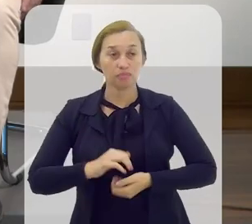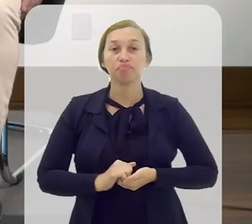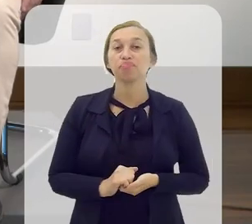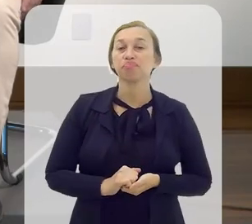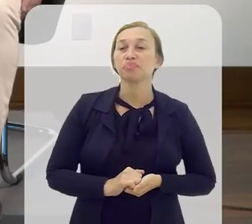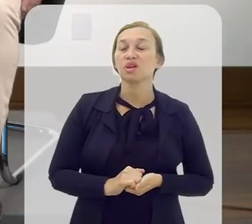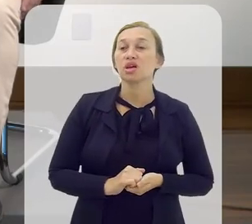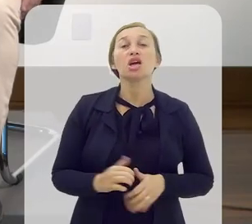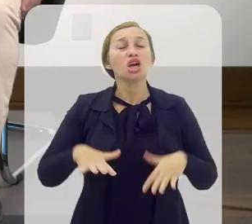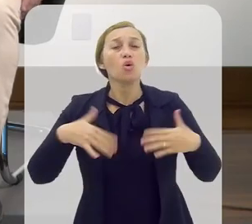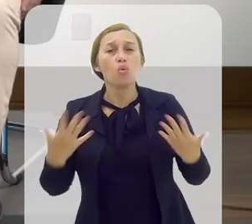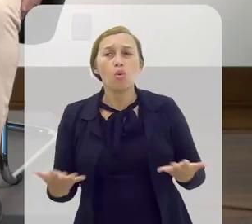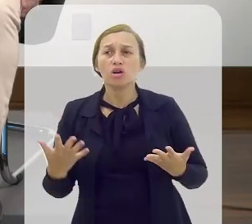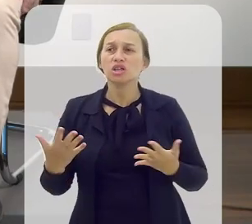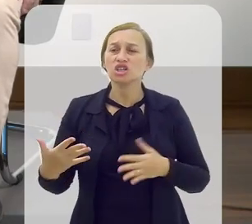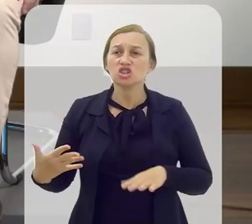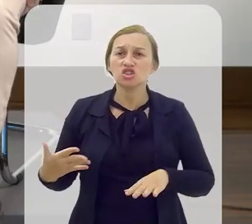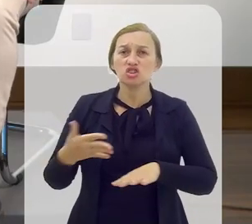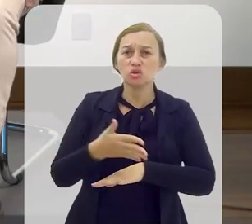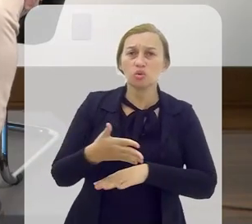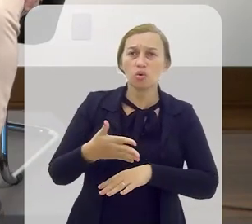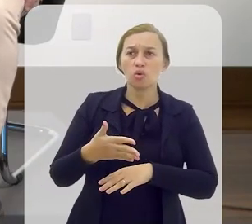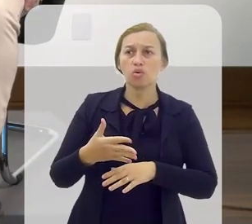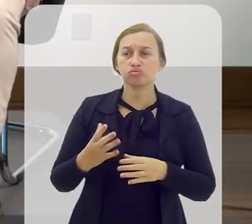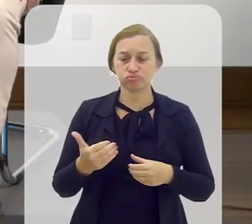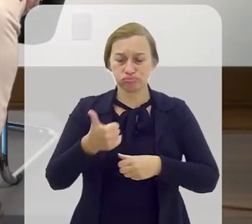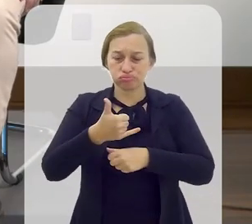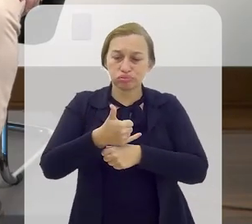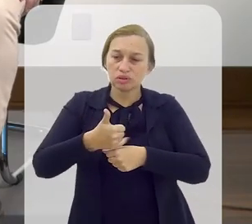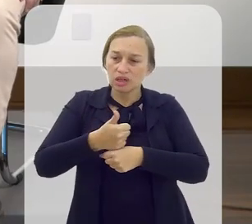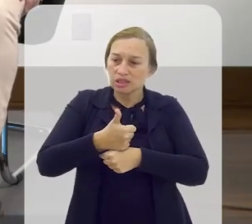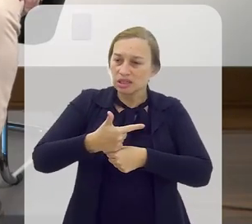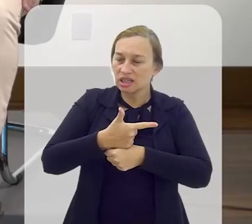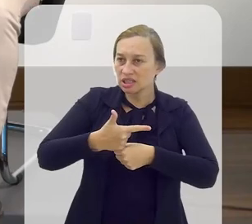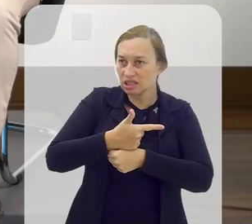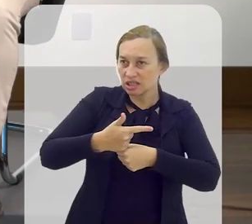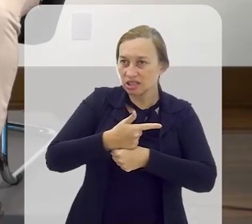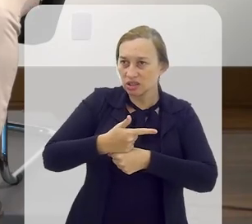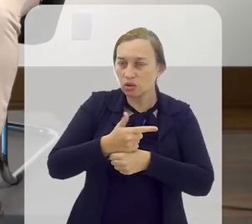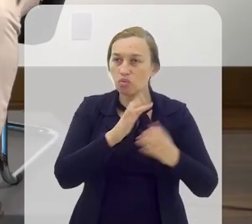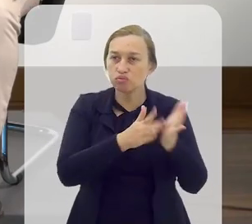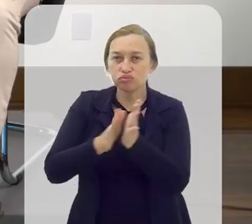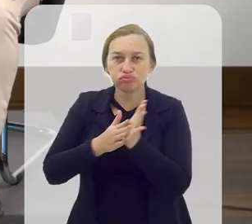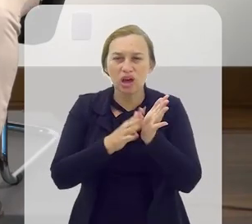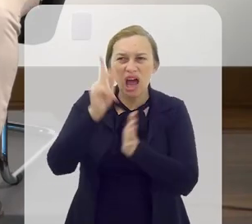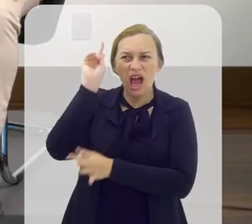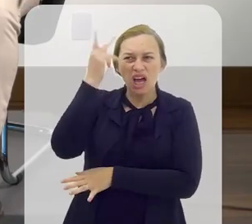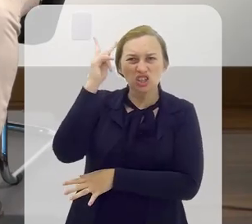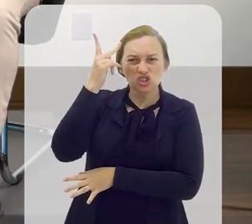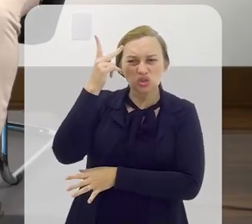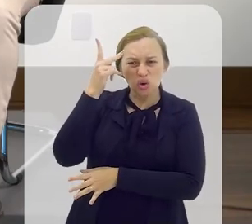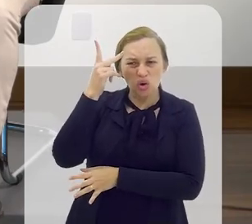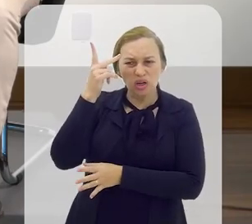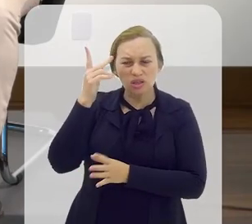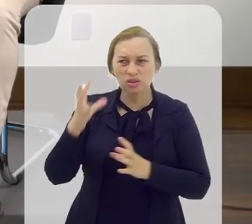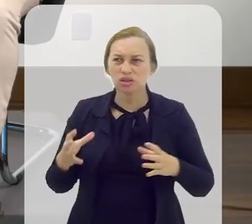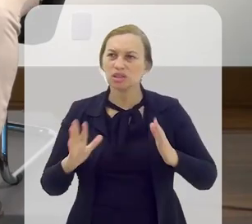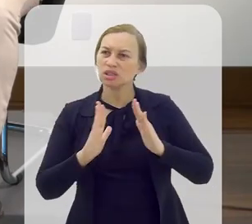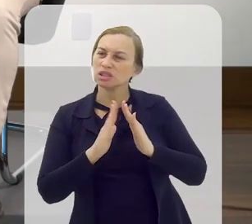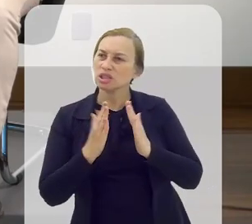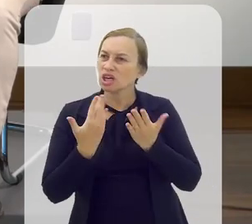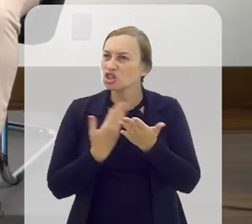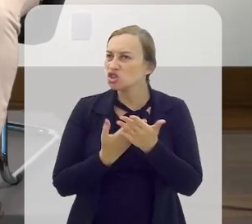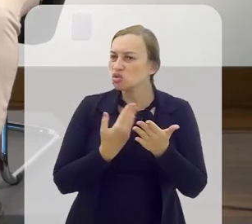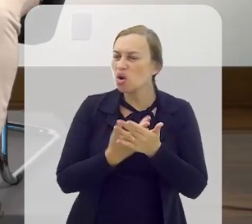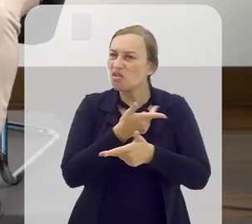carnavalescos. E quando a gente chegou na Grande Rio, a gente começou a pesquisar a história da escola. E, na década de 1990, a Grande